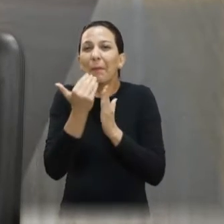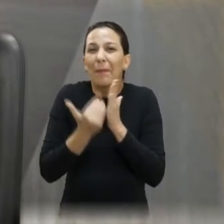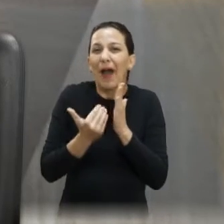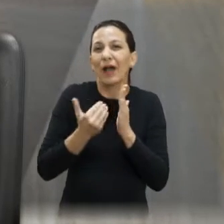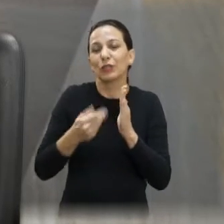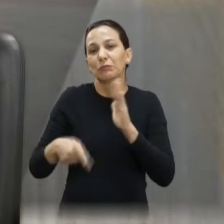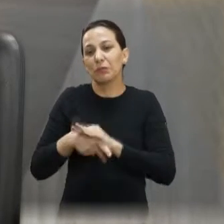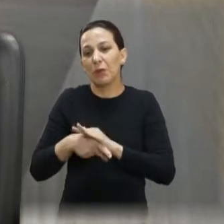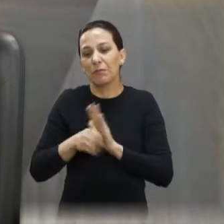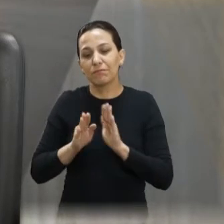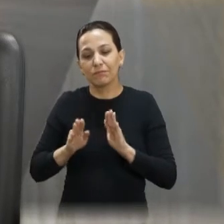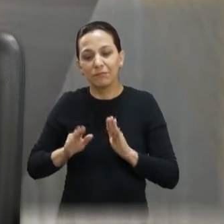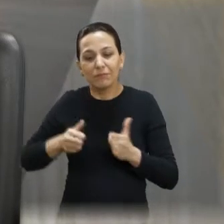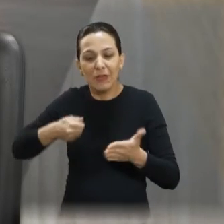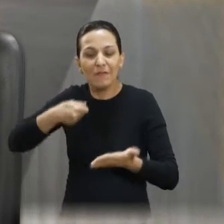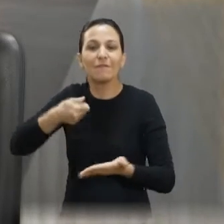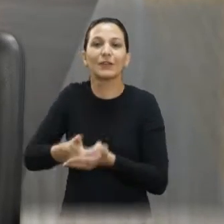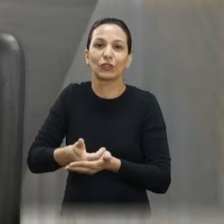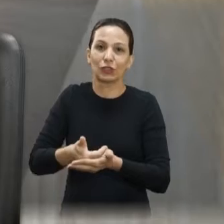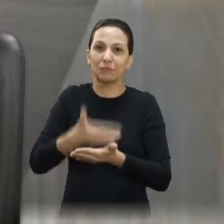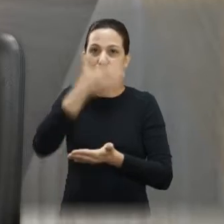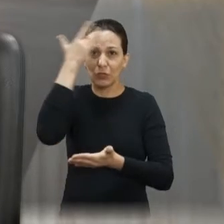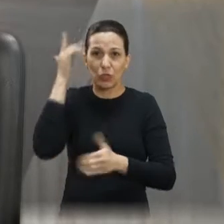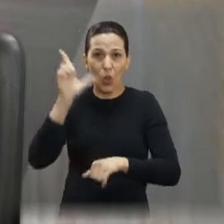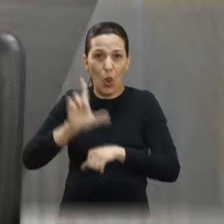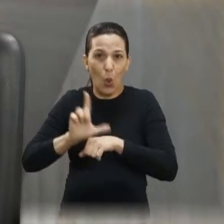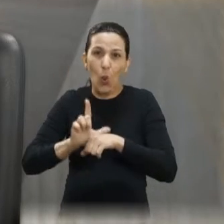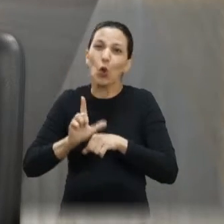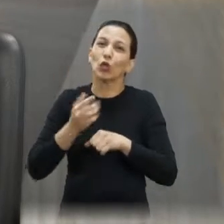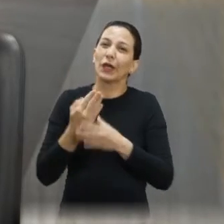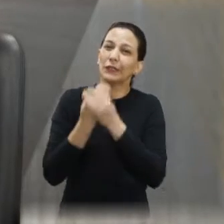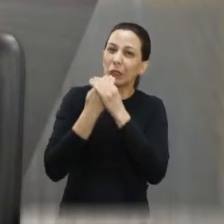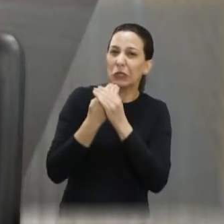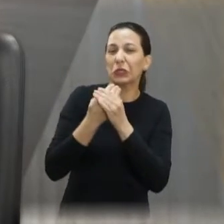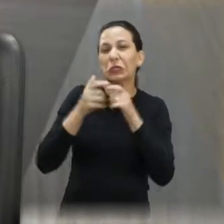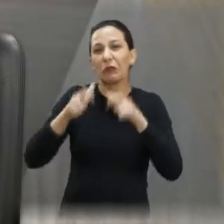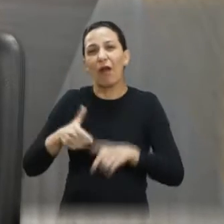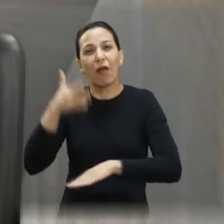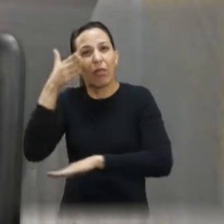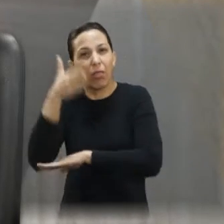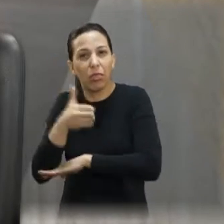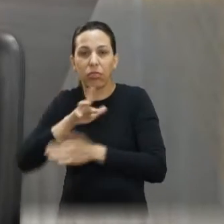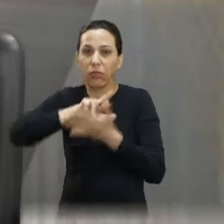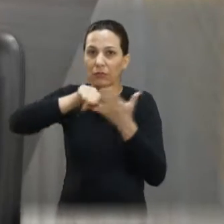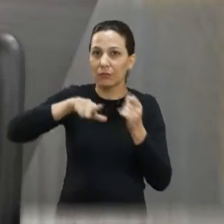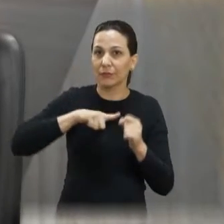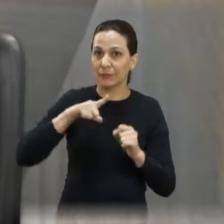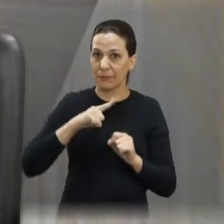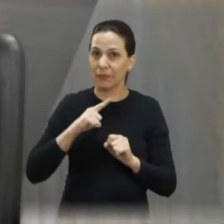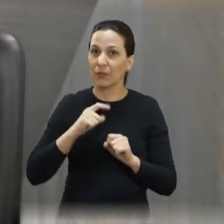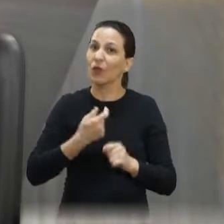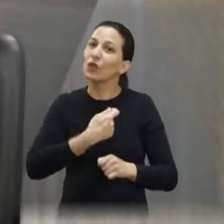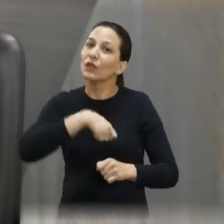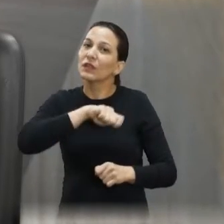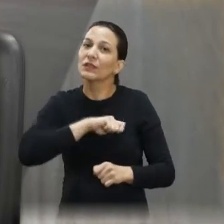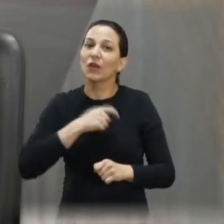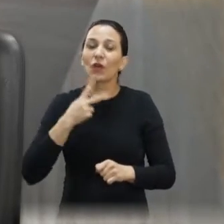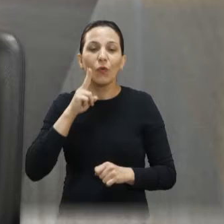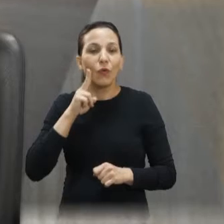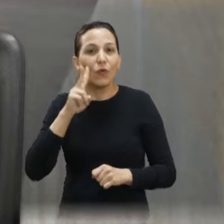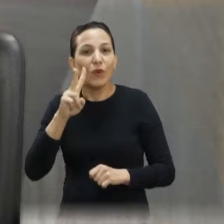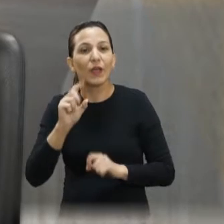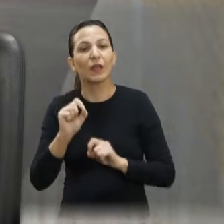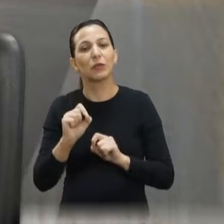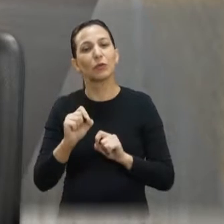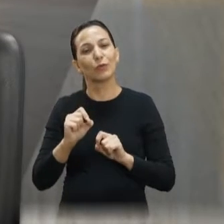fiz essa lei, elaborei a lei, já foi sancionada, enfim, se ela está em vigor. Quanto à fiscalização, não estou acompanhando por enquanto,